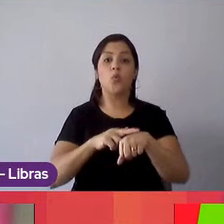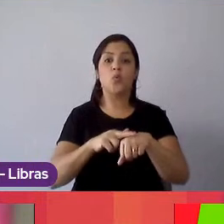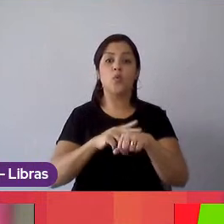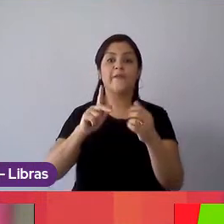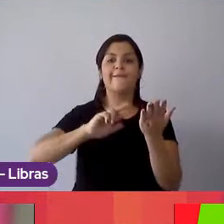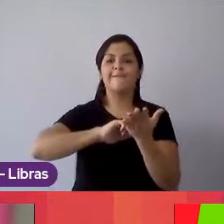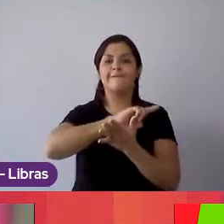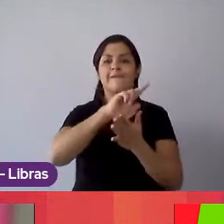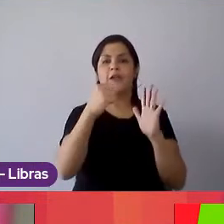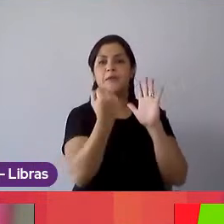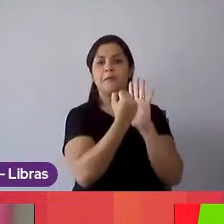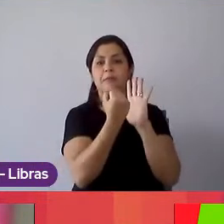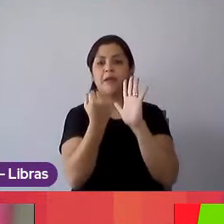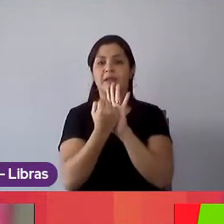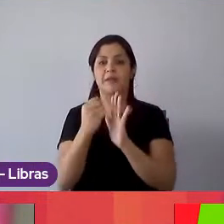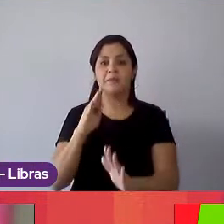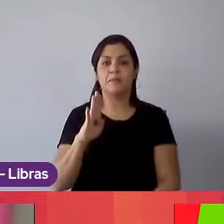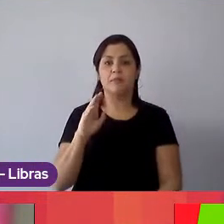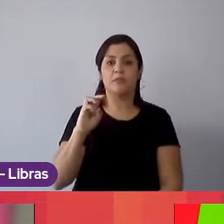logos da Mondeliz.